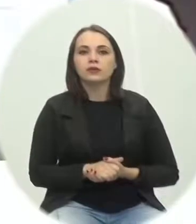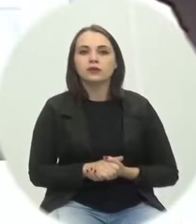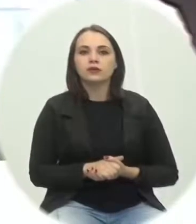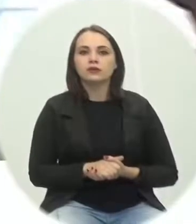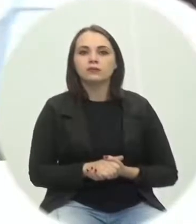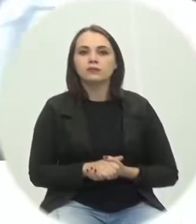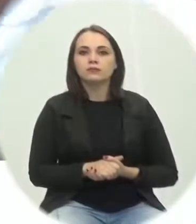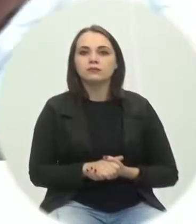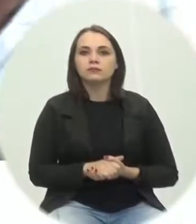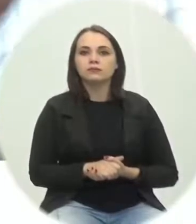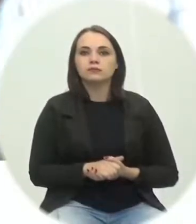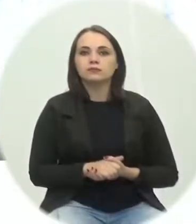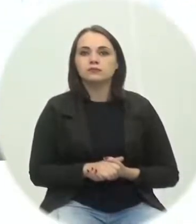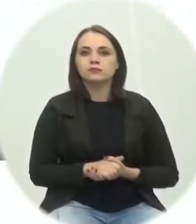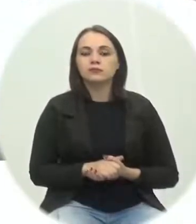Jair.